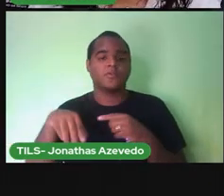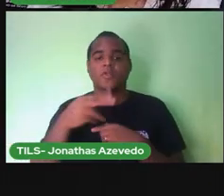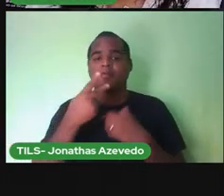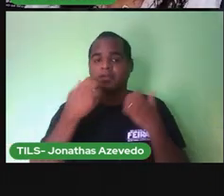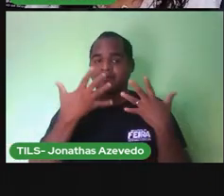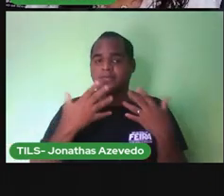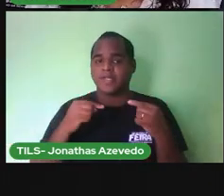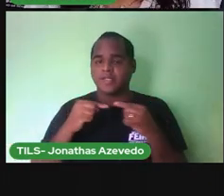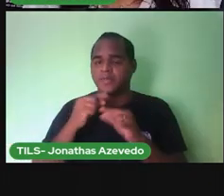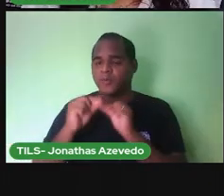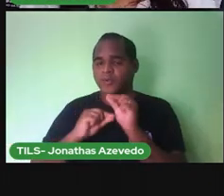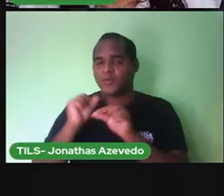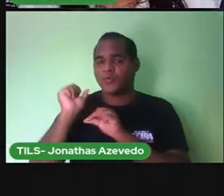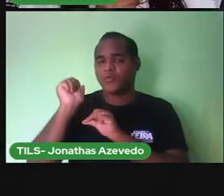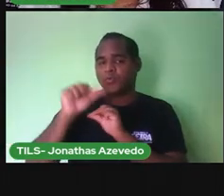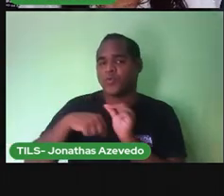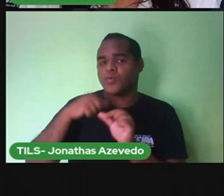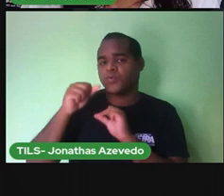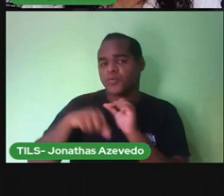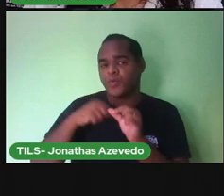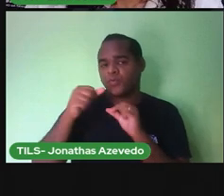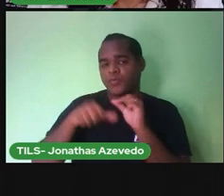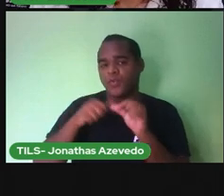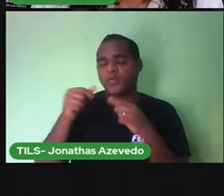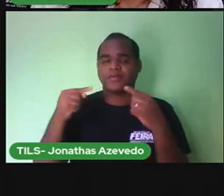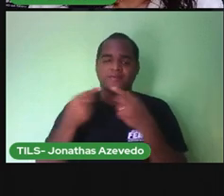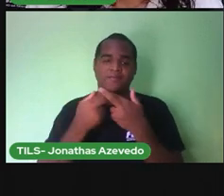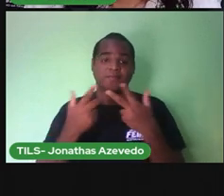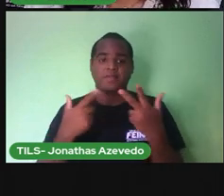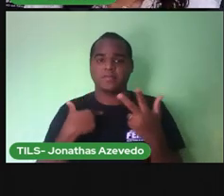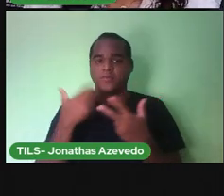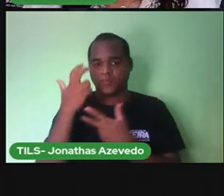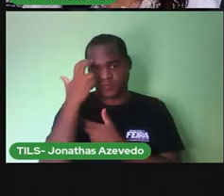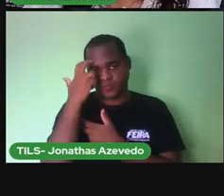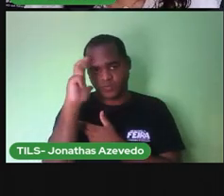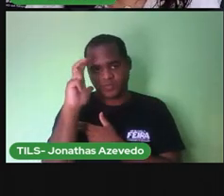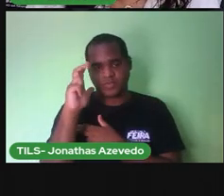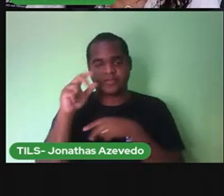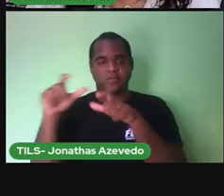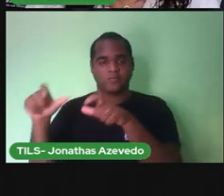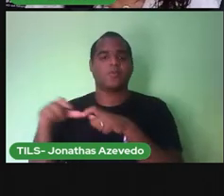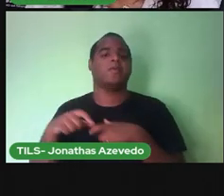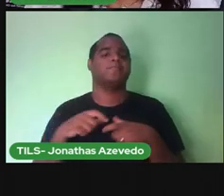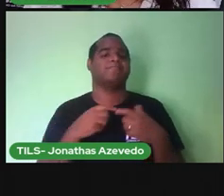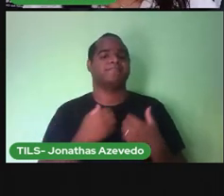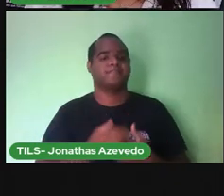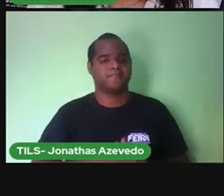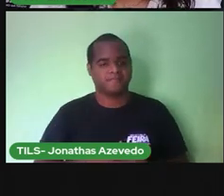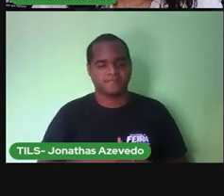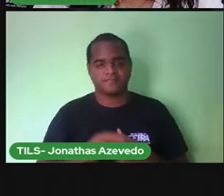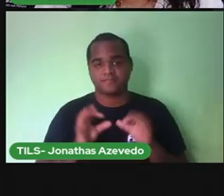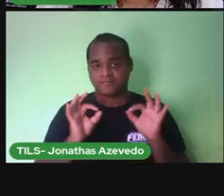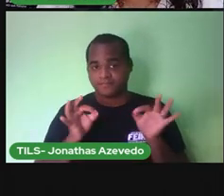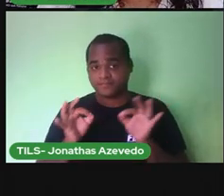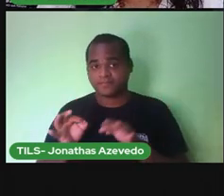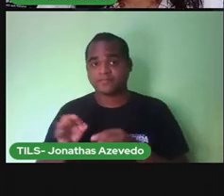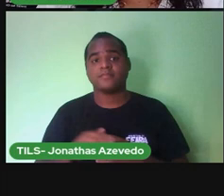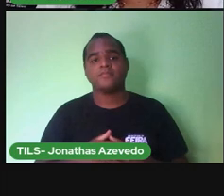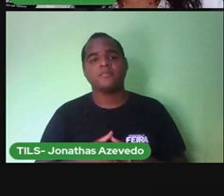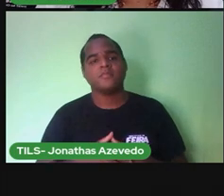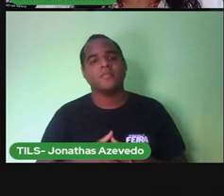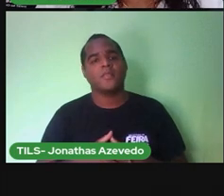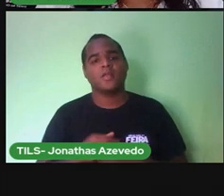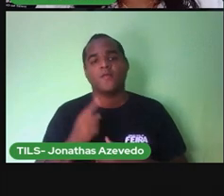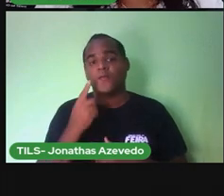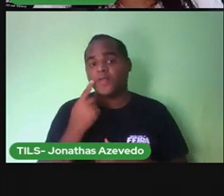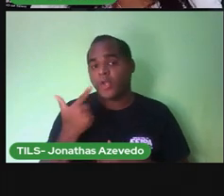Modificando De acordo Com a cultura Local Certo? Então se você Canta De